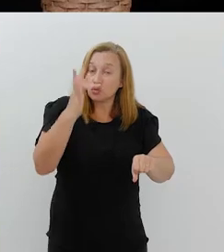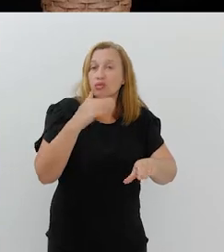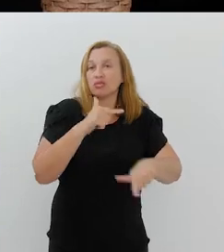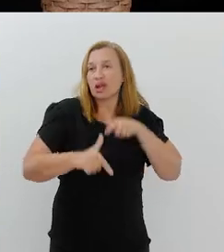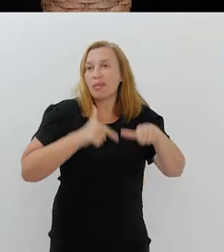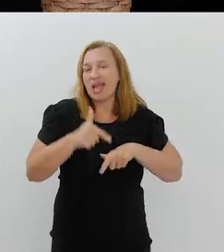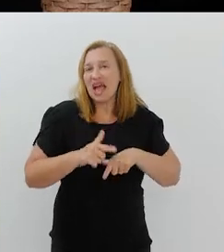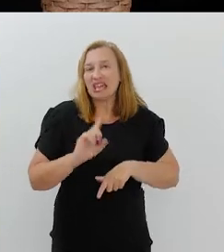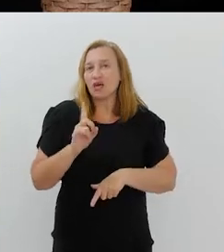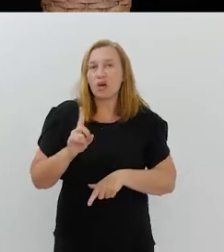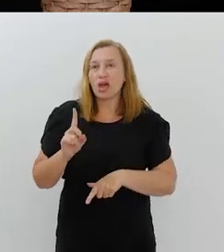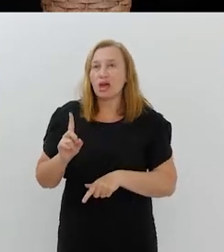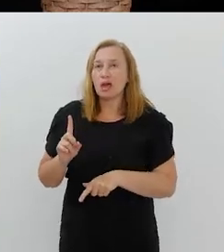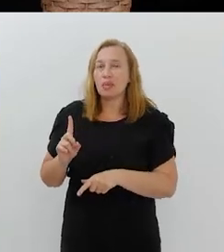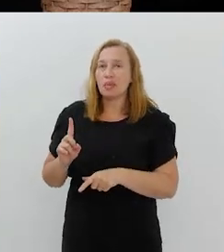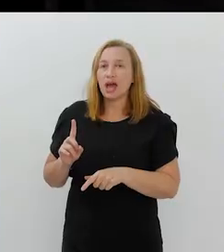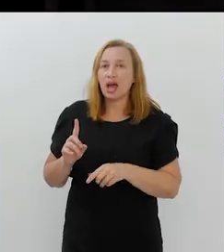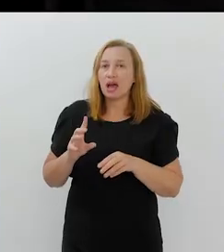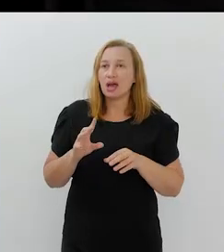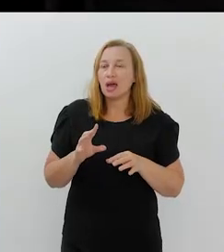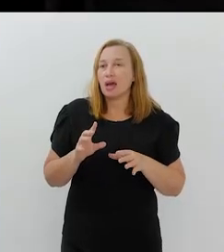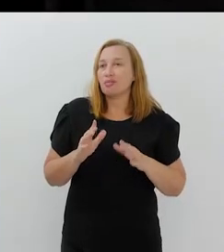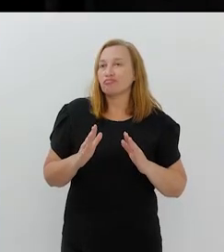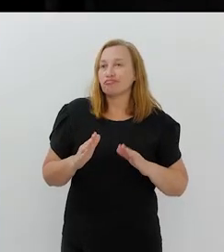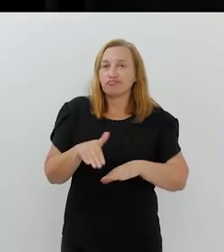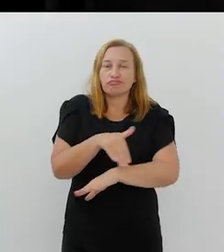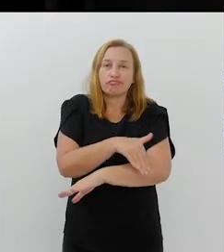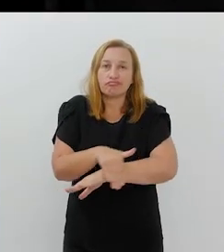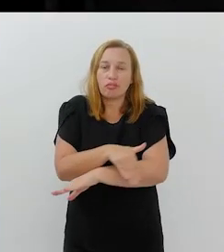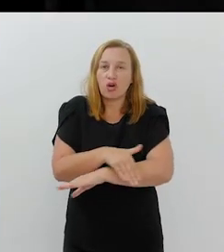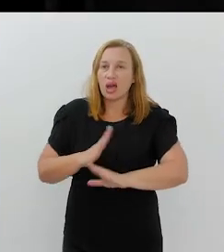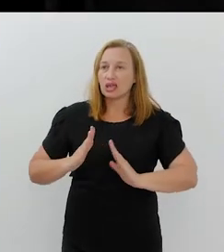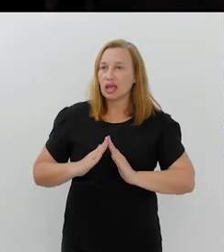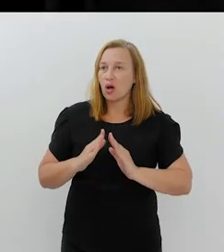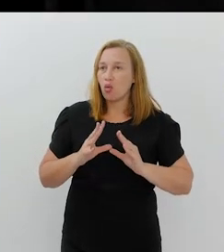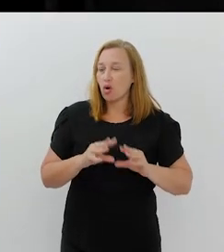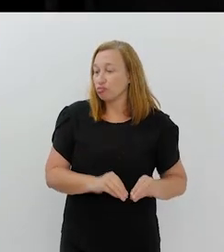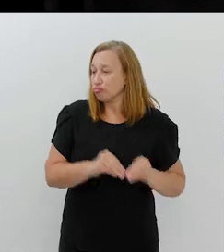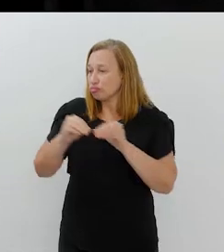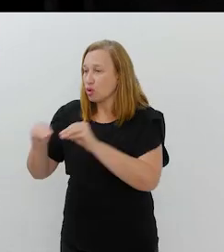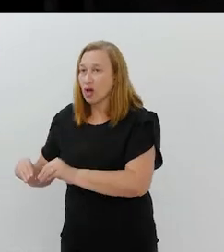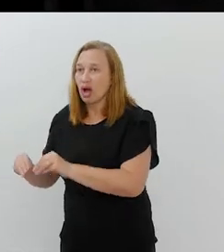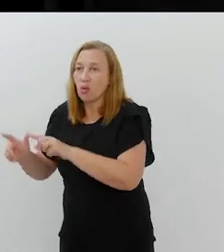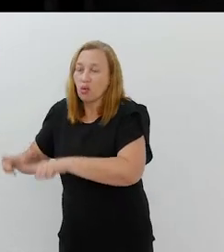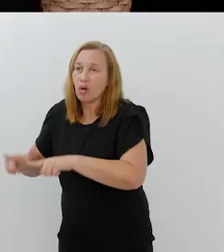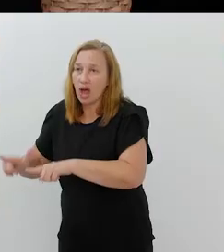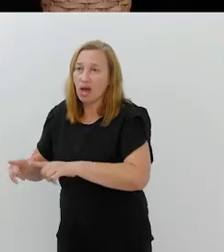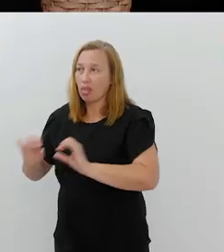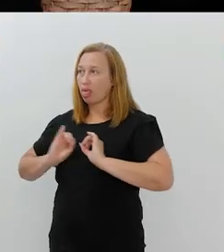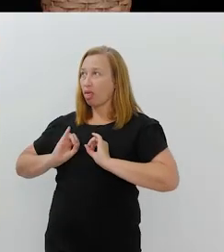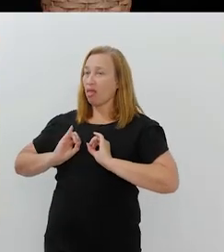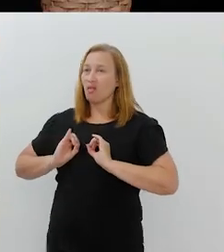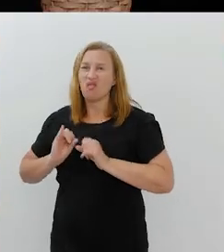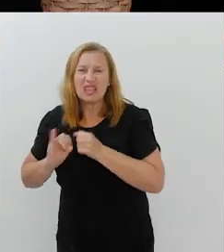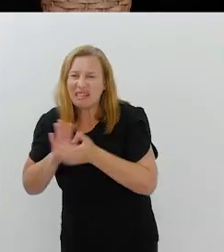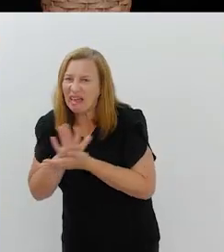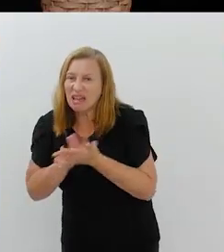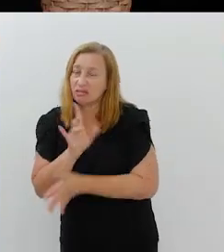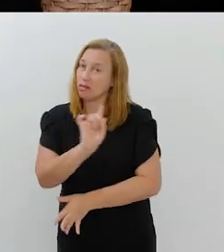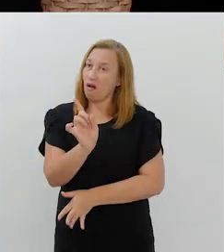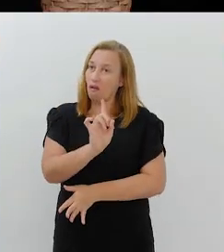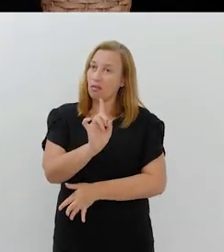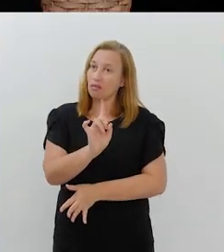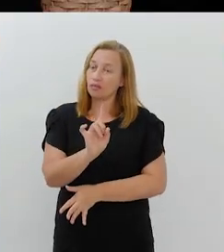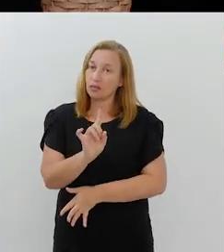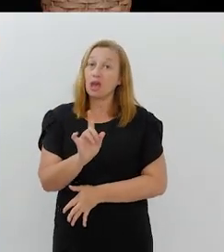capacitá-la para que ela tenha uma vida. Então, esse realmente vai ser o que nós vamos